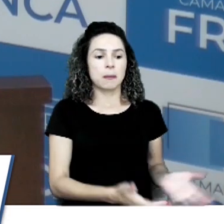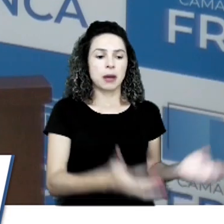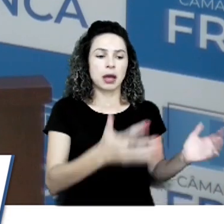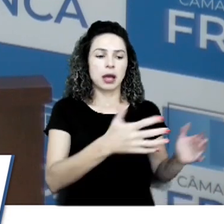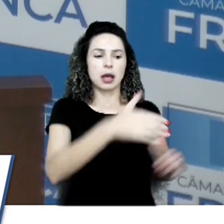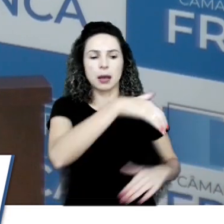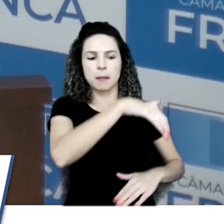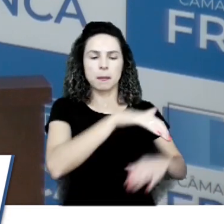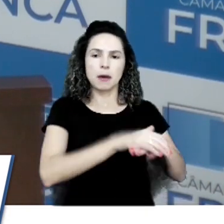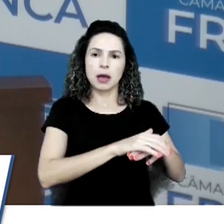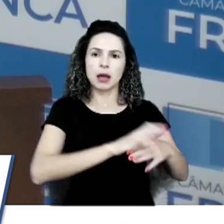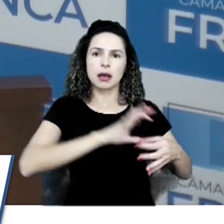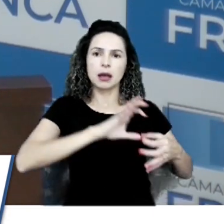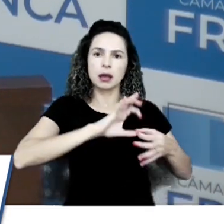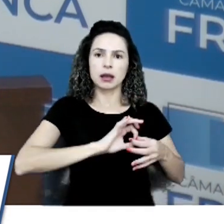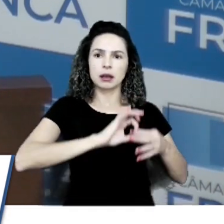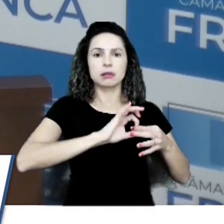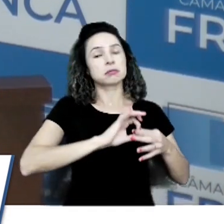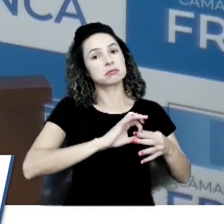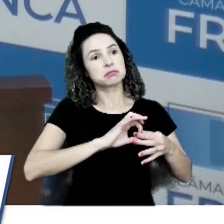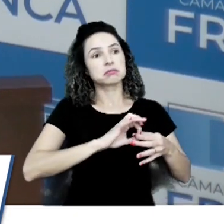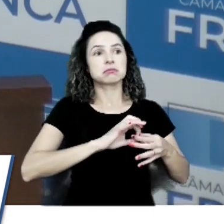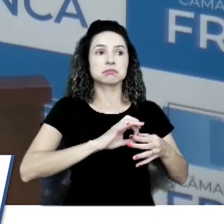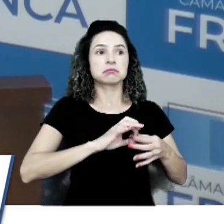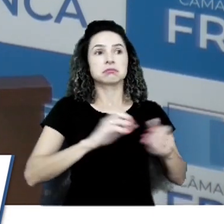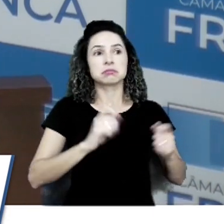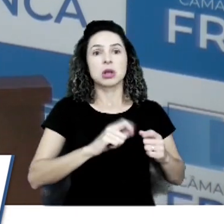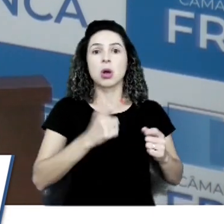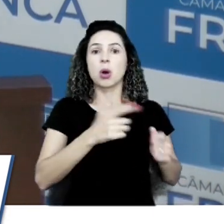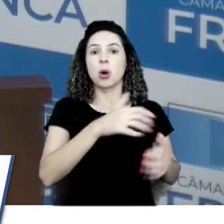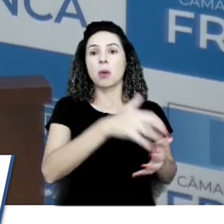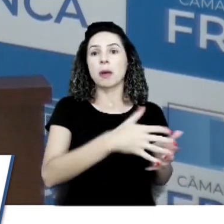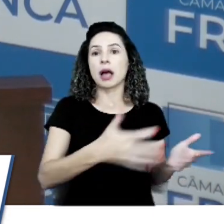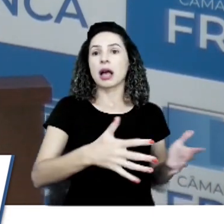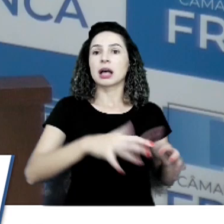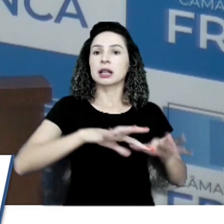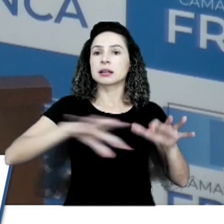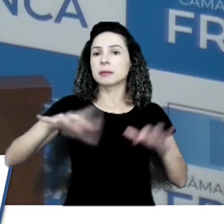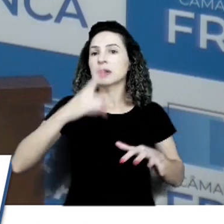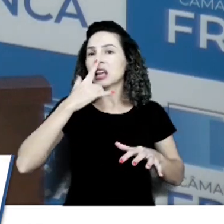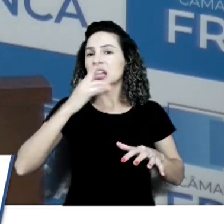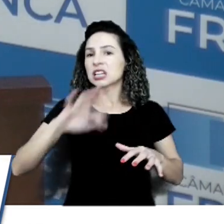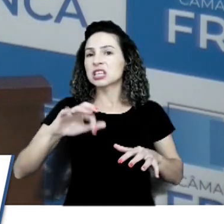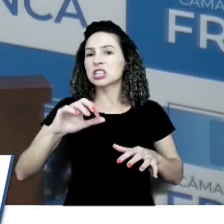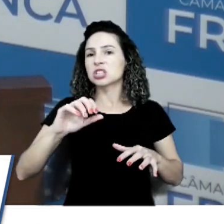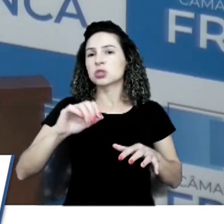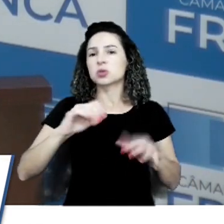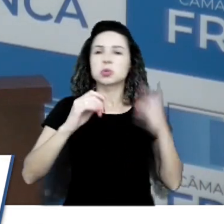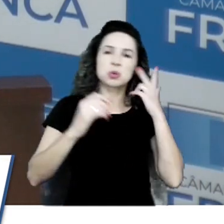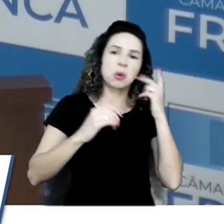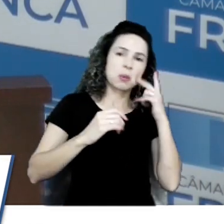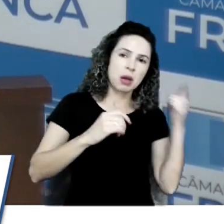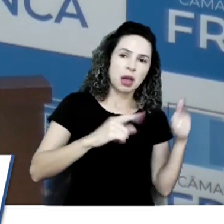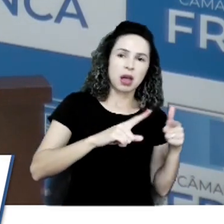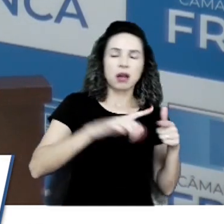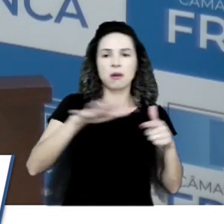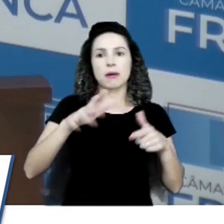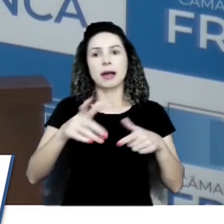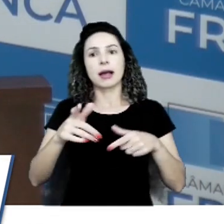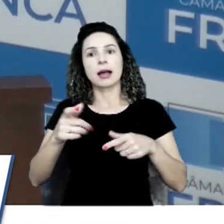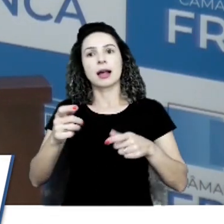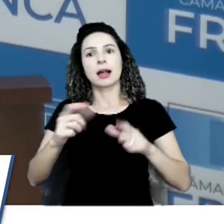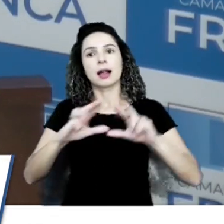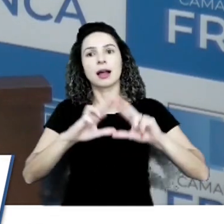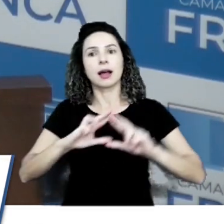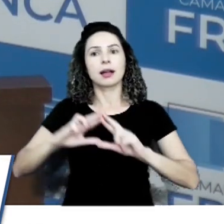que tranque, alguma coisa nesse sentido, uma caçamba seletiva, ó, essa é lixo comum, essa é lixo reciclado, pelo menos limita